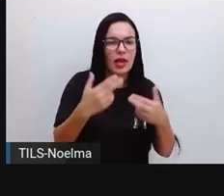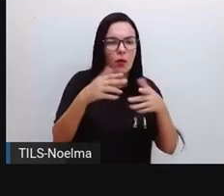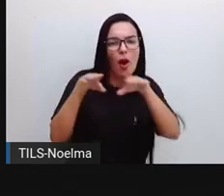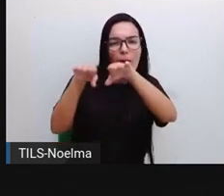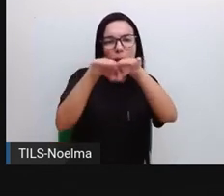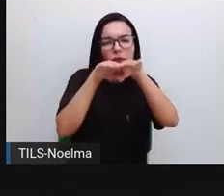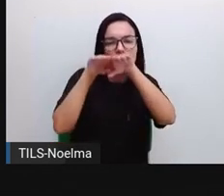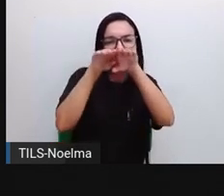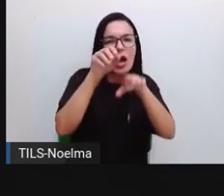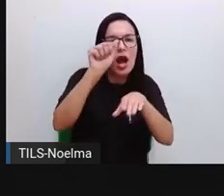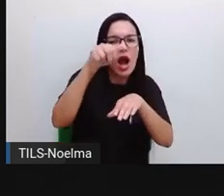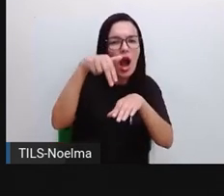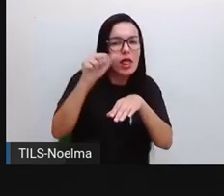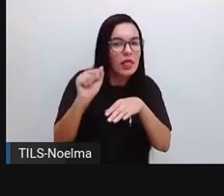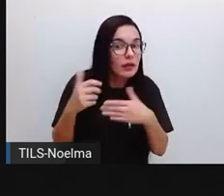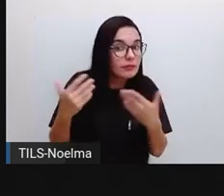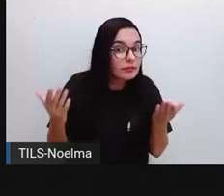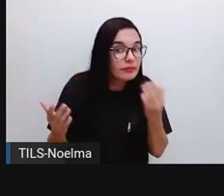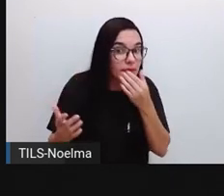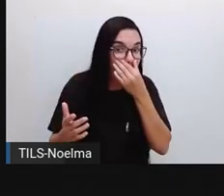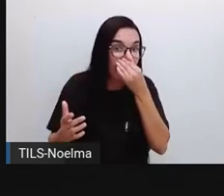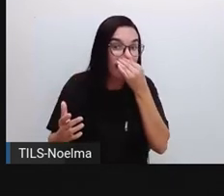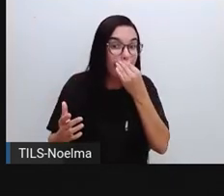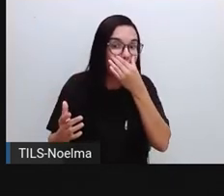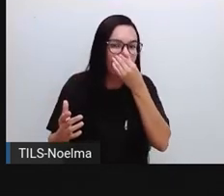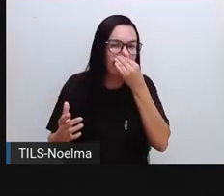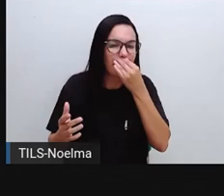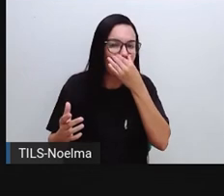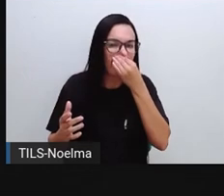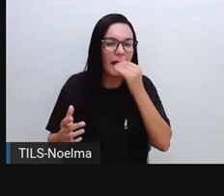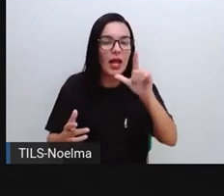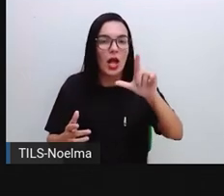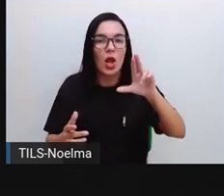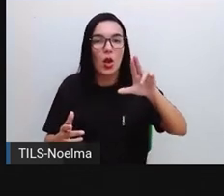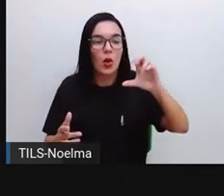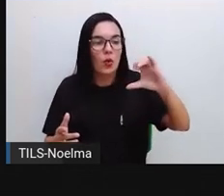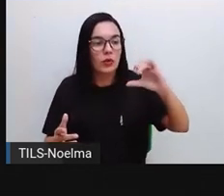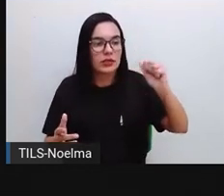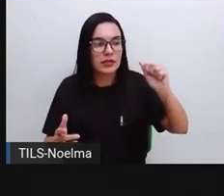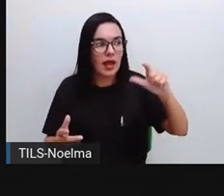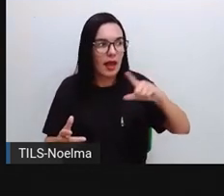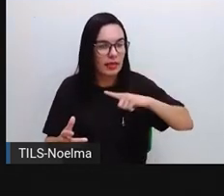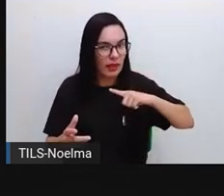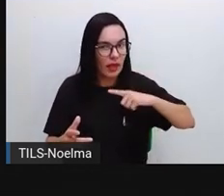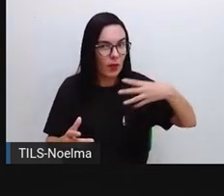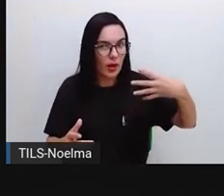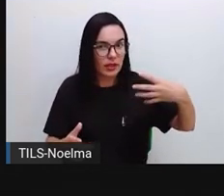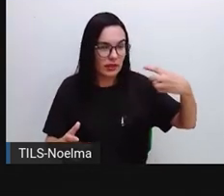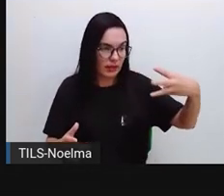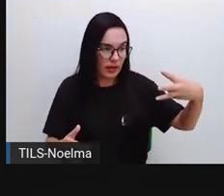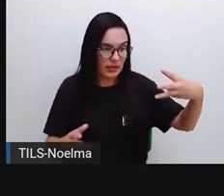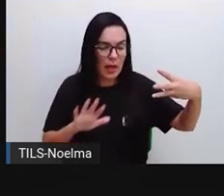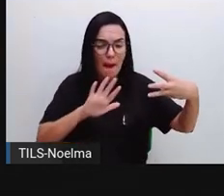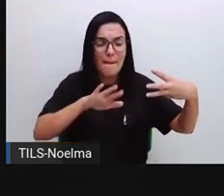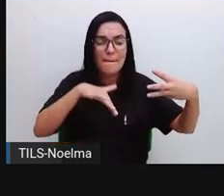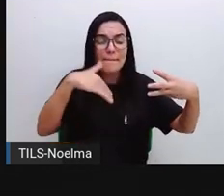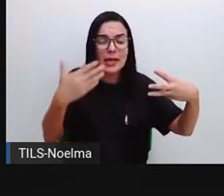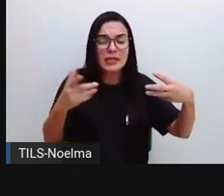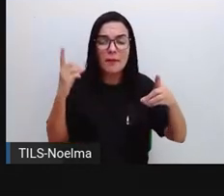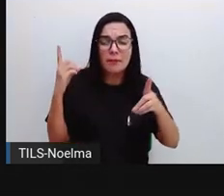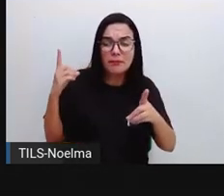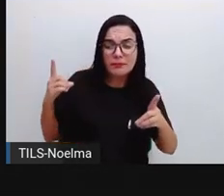Ana? Então, a mãe de Ana, de Lúcia, tem aí a ficha 43. A mãe de Ana tem a ficha 63. Então,